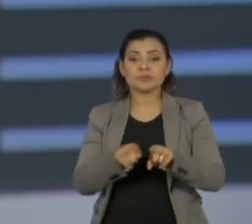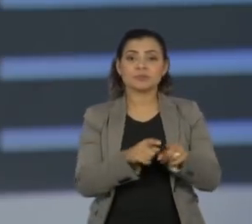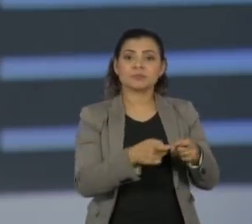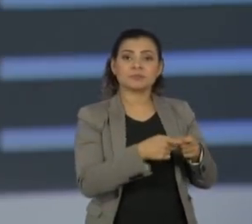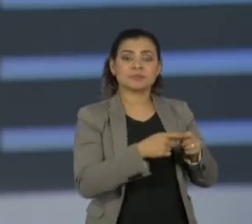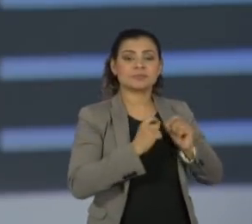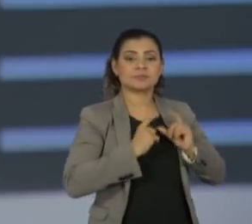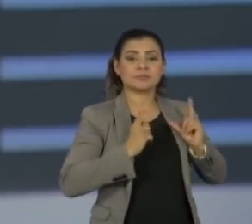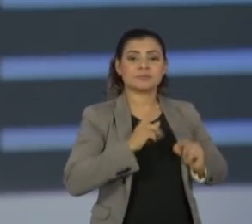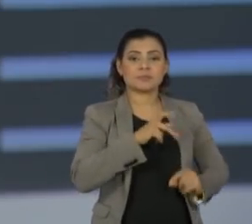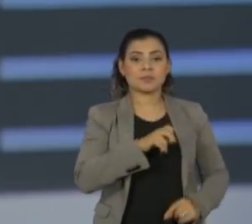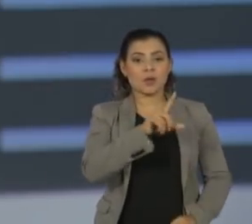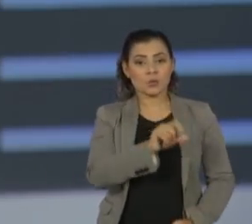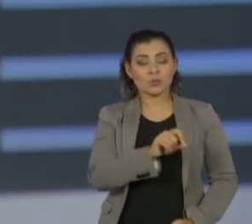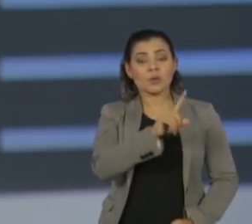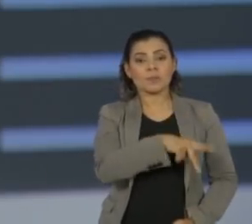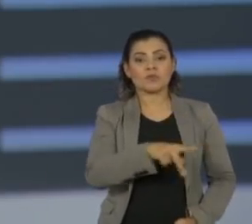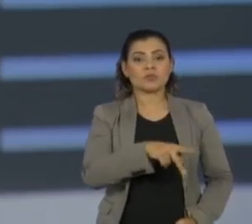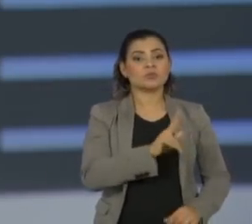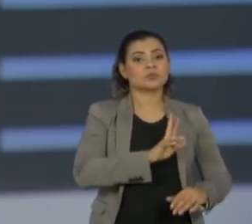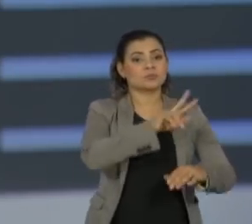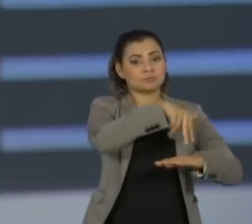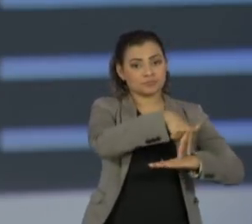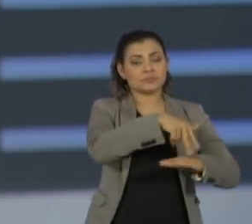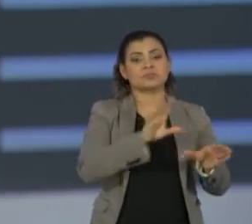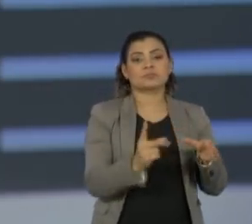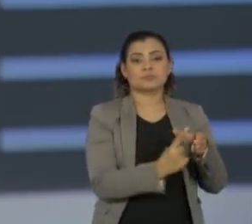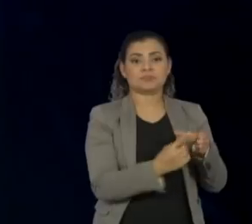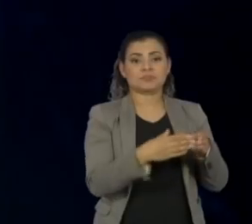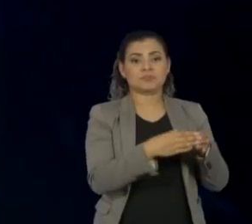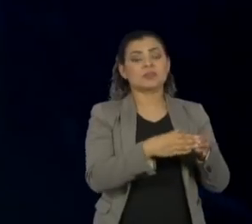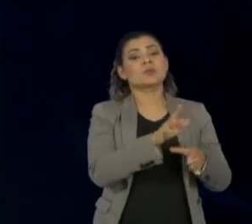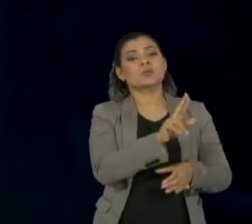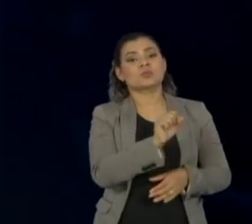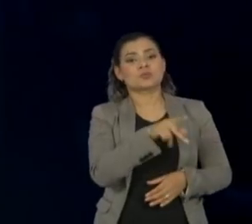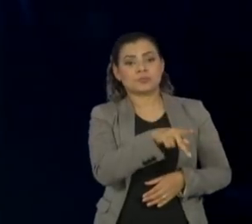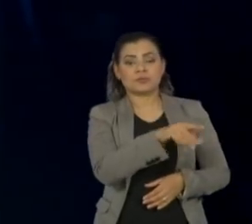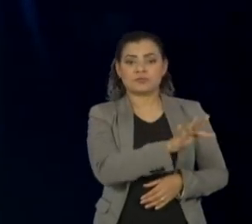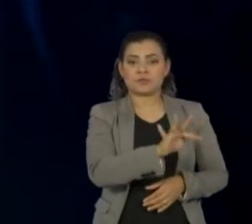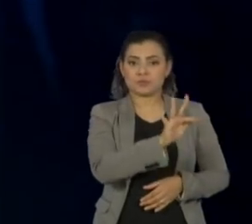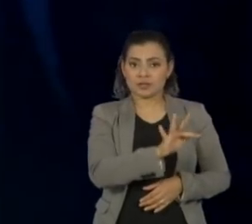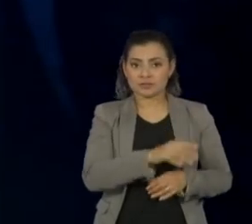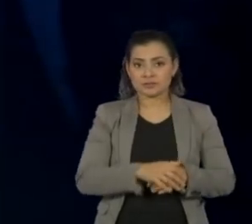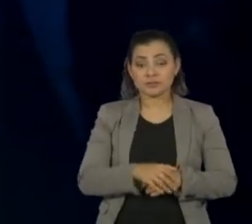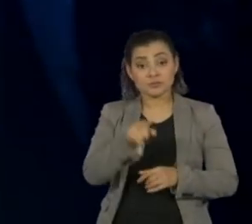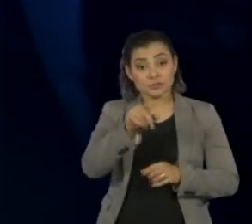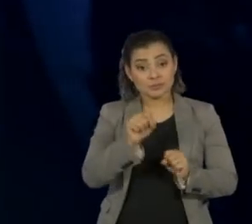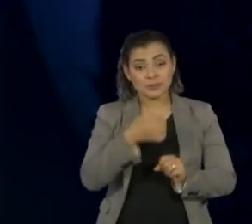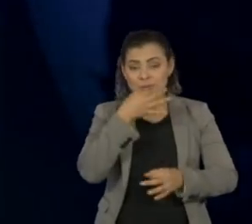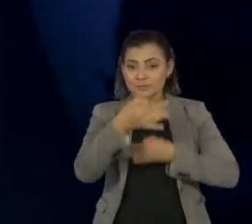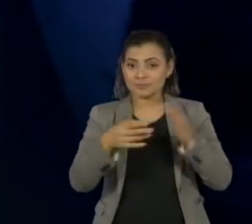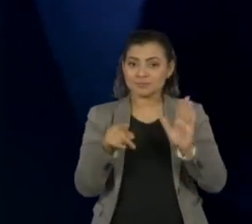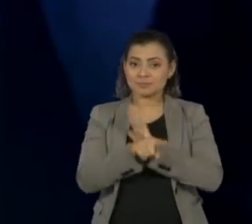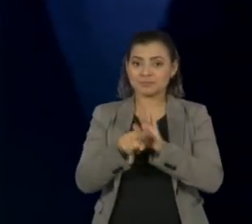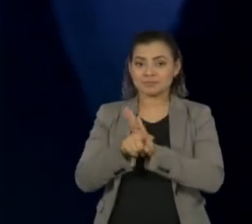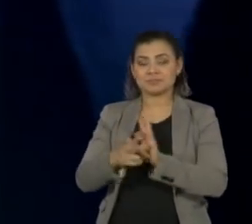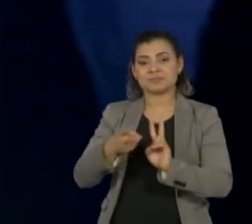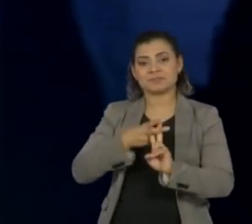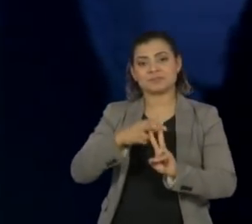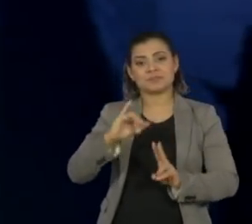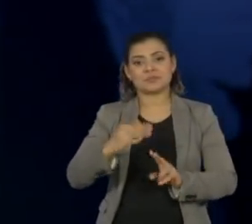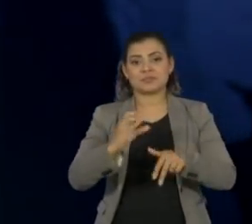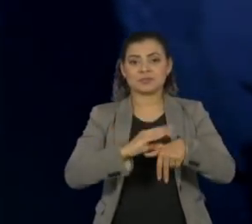Paulo Saldiva, professor titular da Faculdade de Medicina da USP. E lembrando que você pode fazer comentários pelo Twitter na hashtag Jornal da